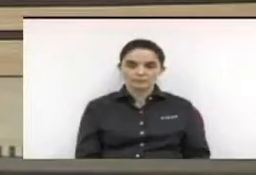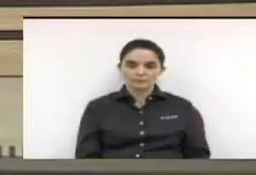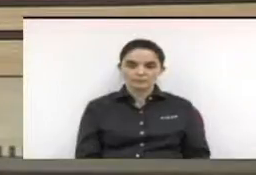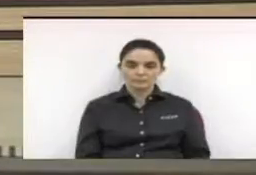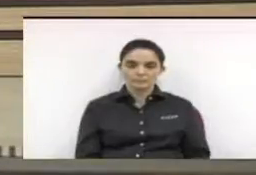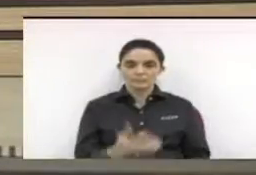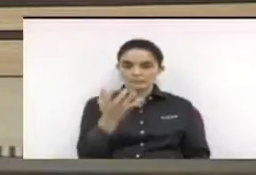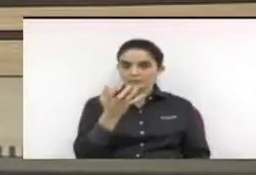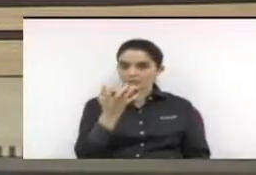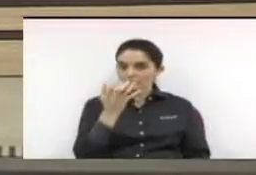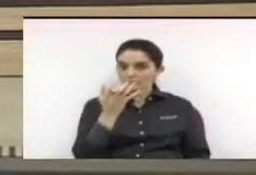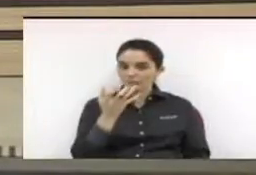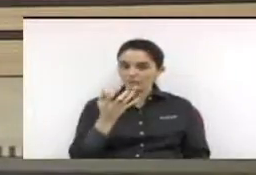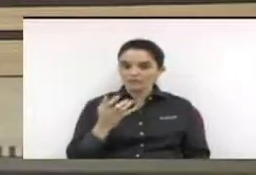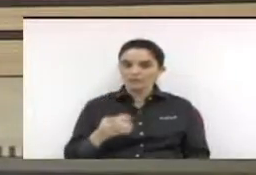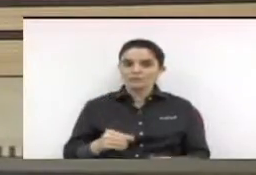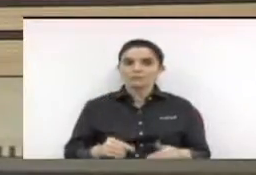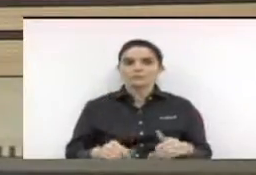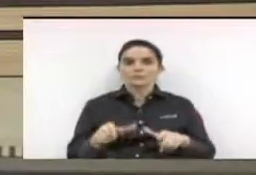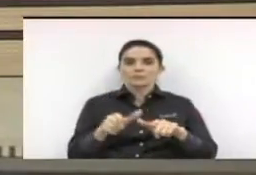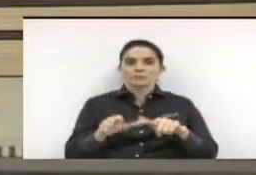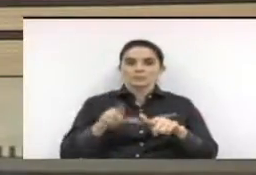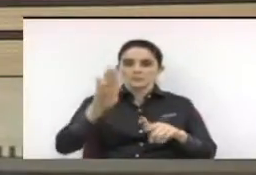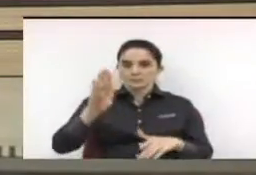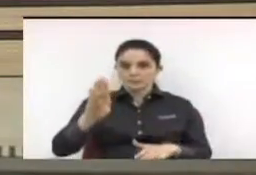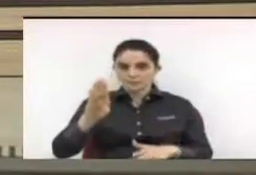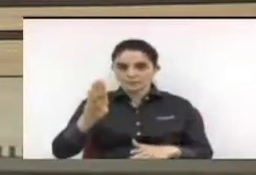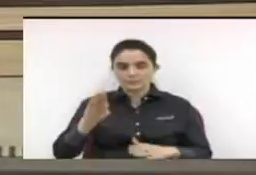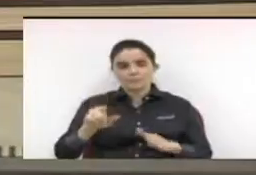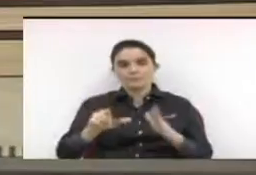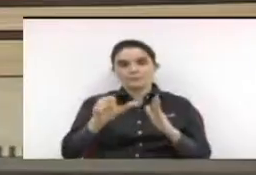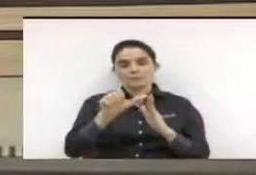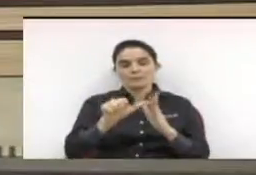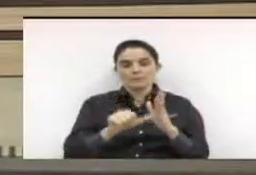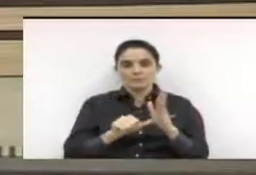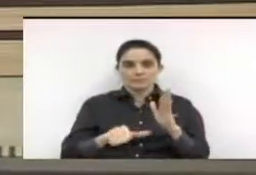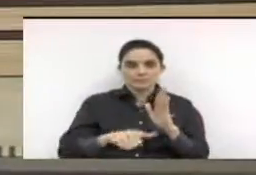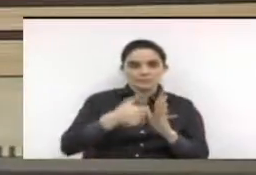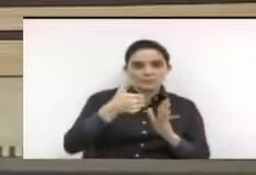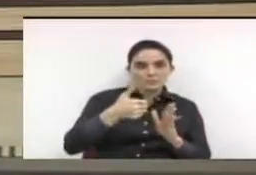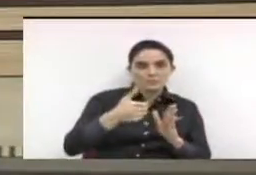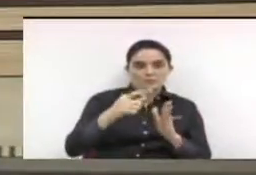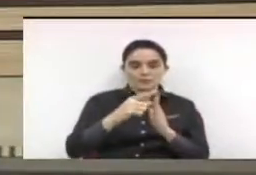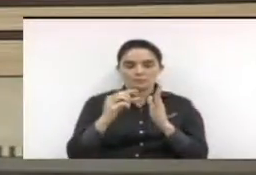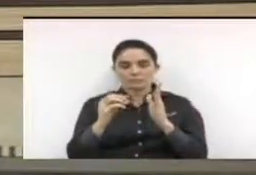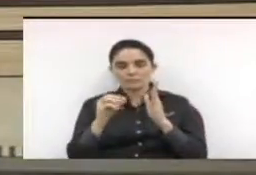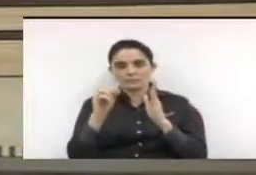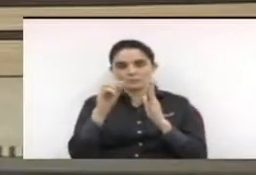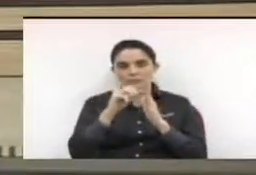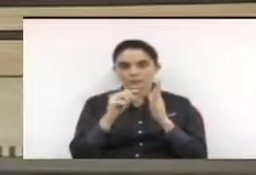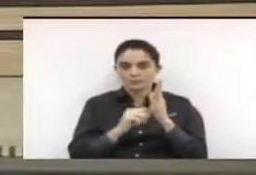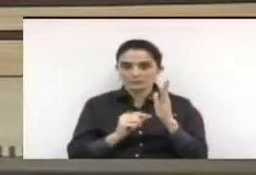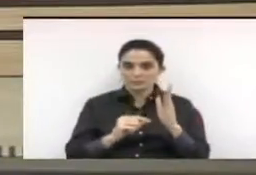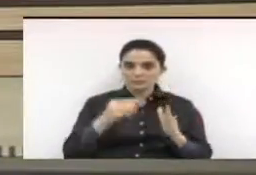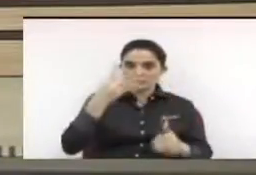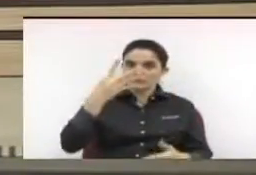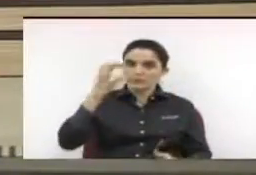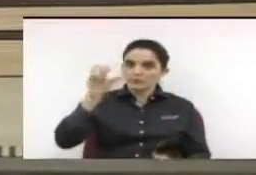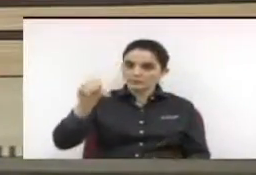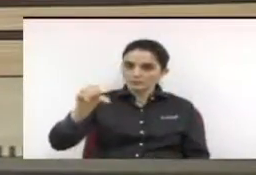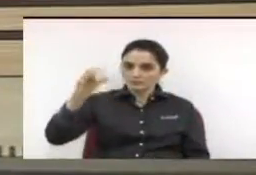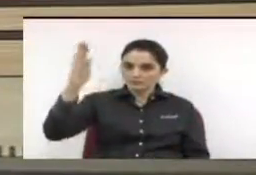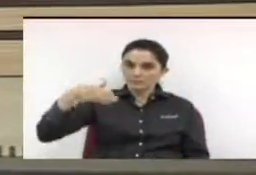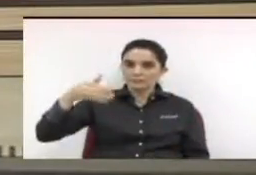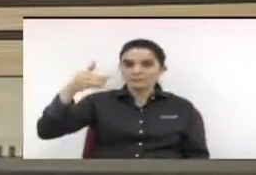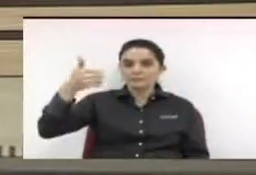Requeremos com fundamento na letra B do inciso 1º do artigo 192 do Regimento Interno desta Câmara Municipal de Limeira que o projeto de resolução 49 de